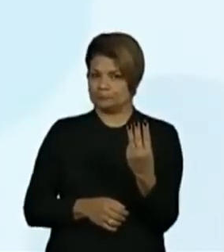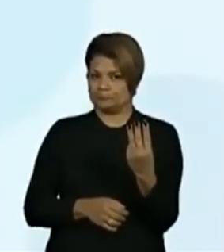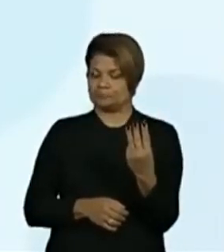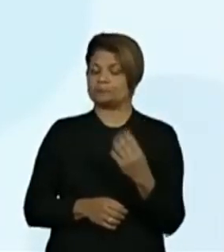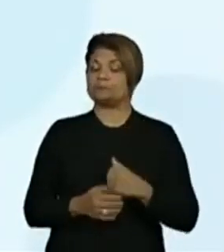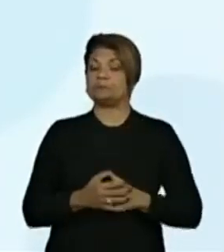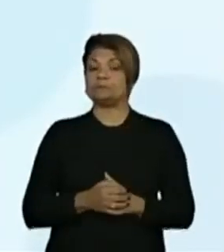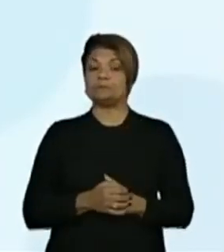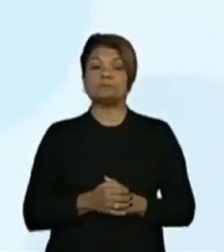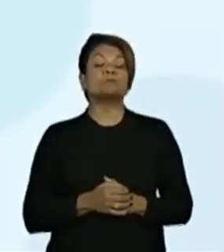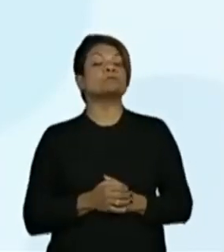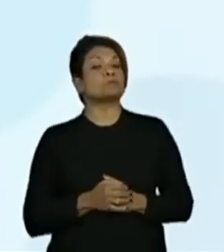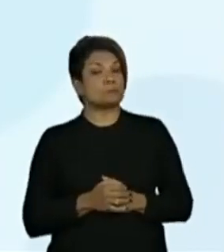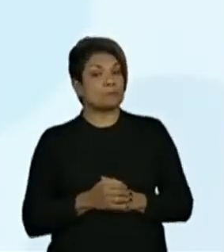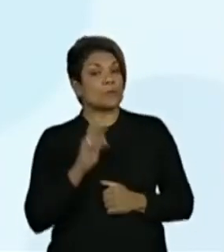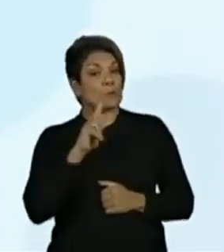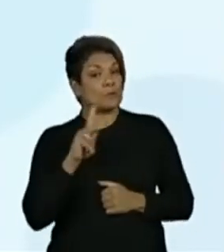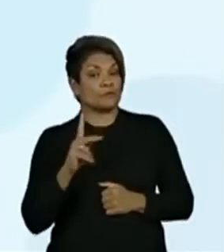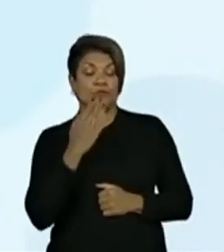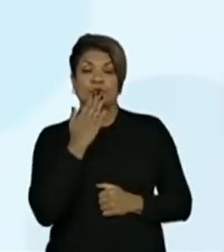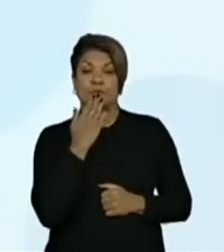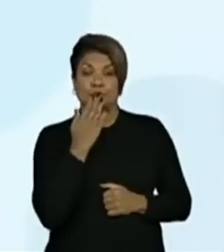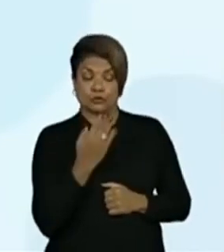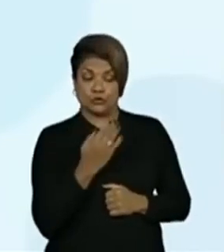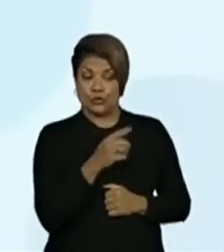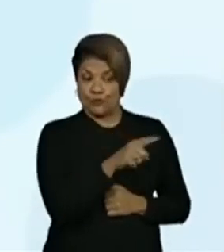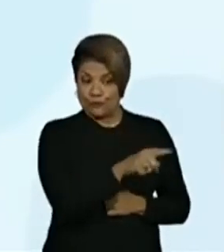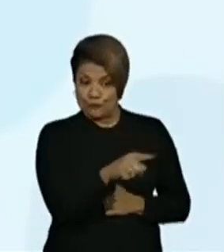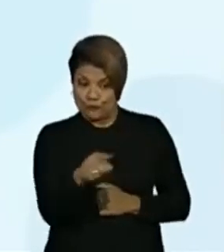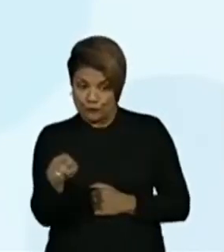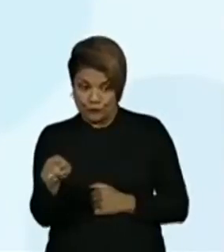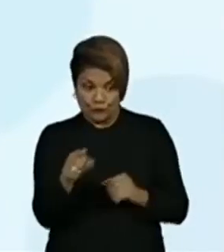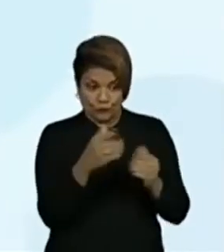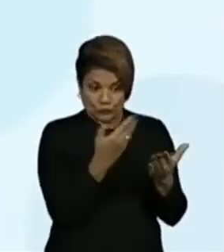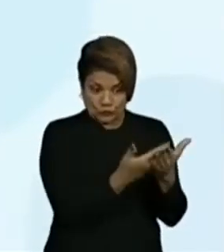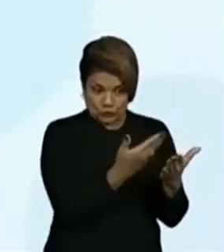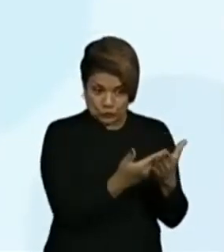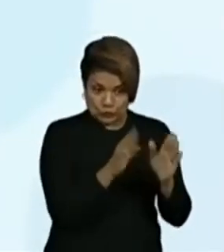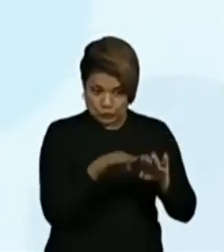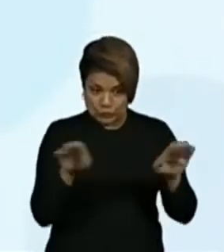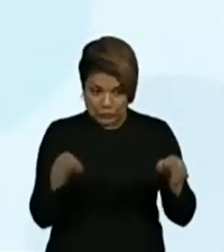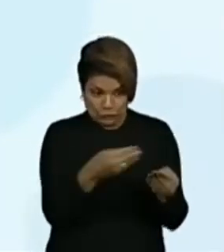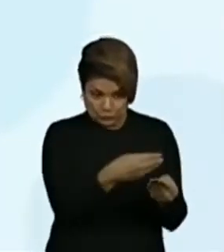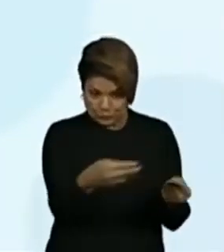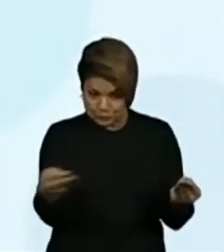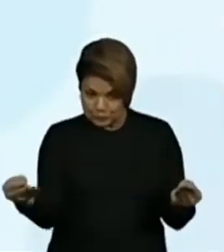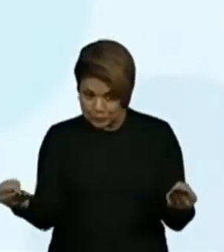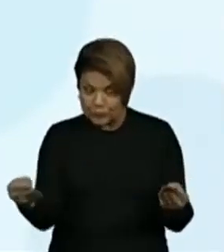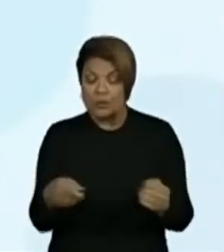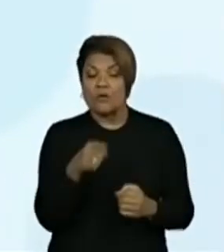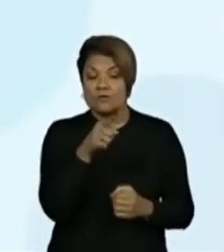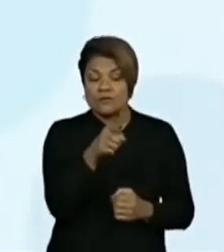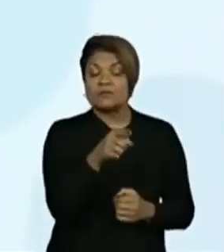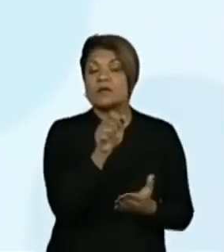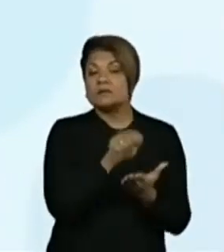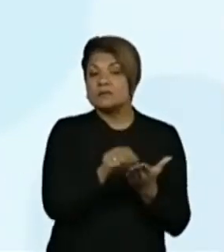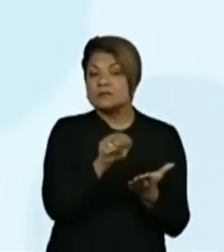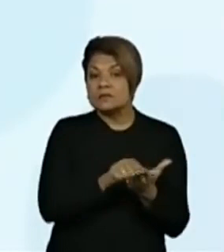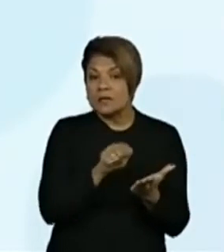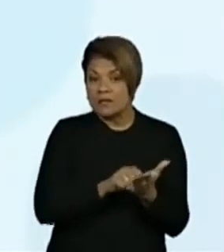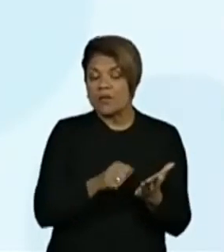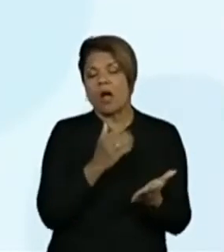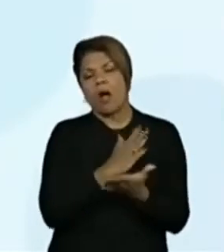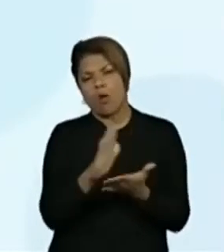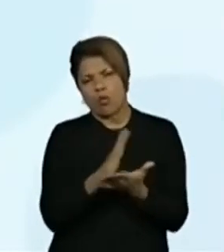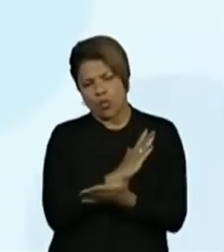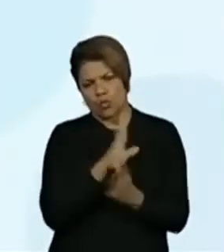Ela pediu que os estudantes escrevessem alguns números utilizando todos os algarismos,